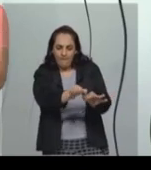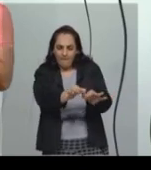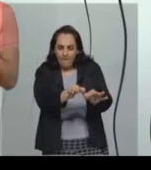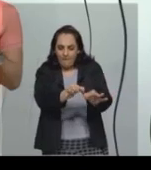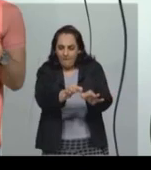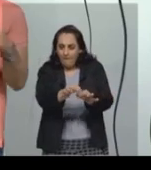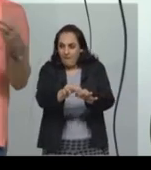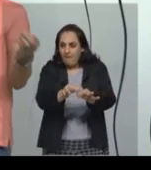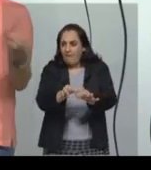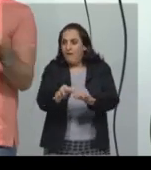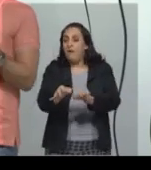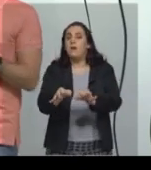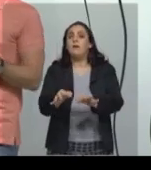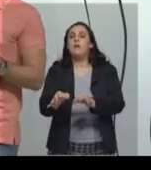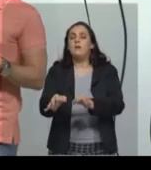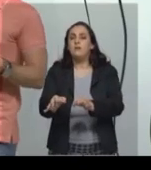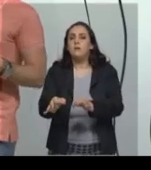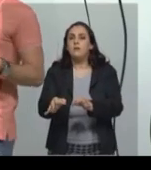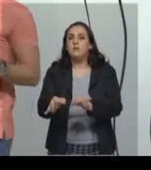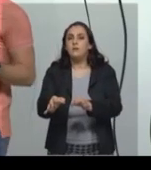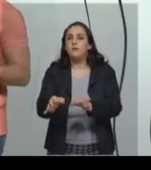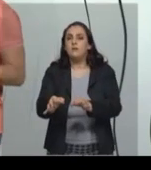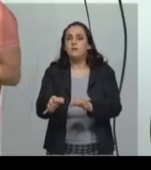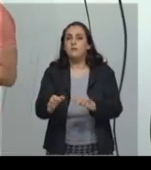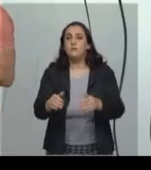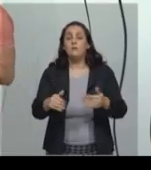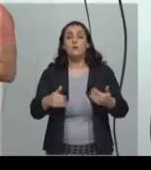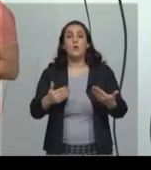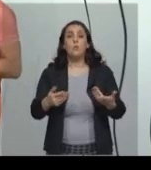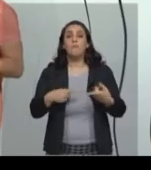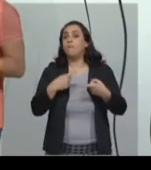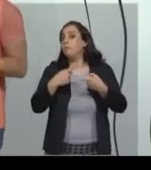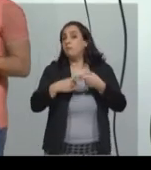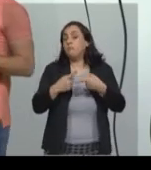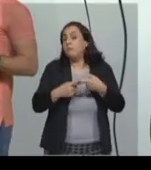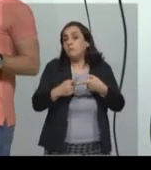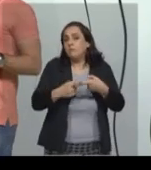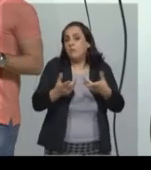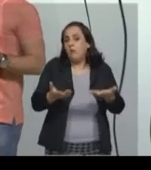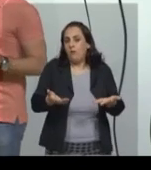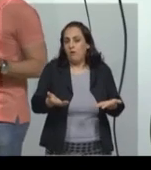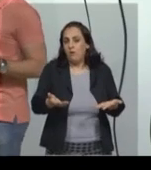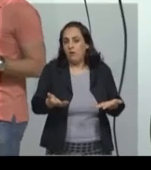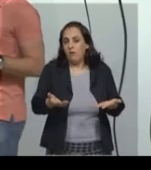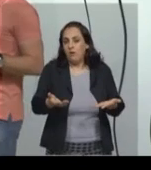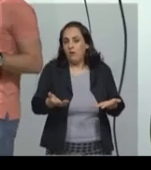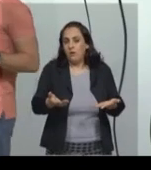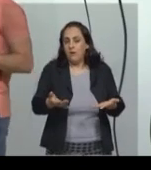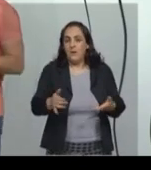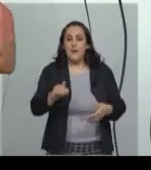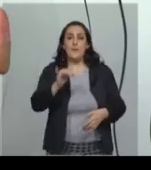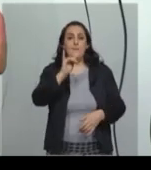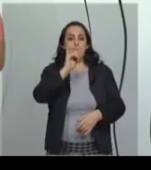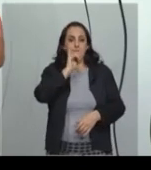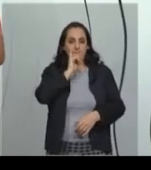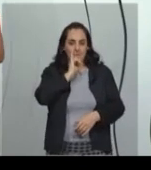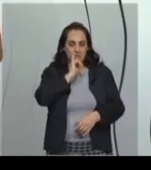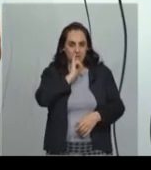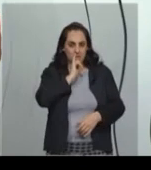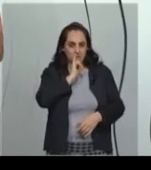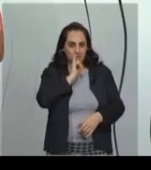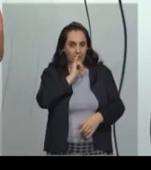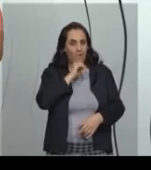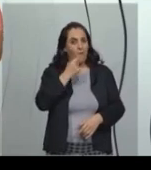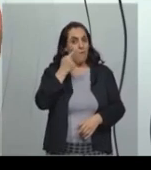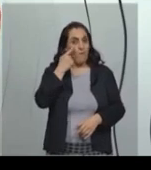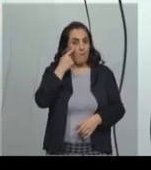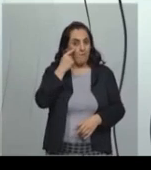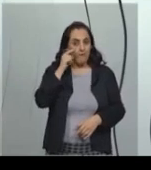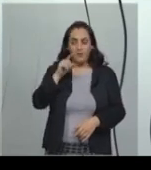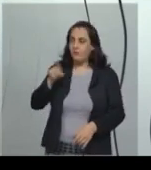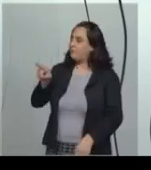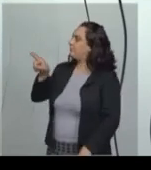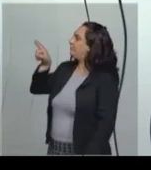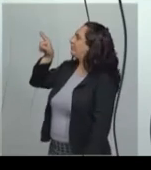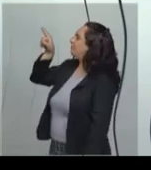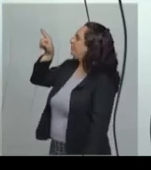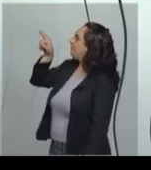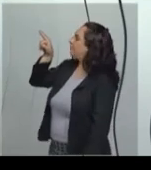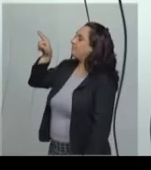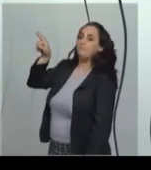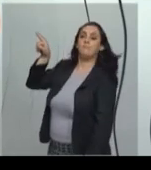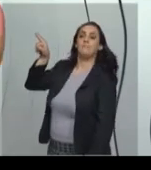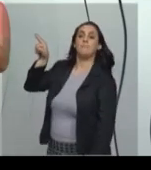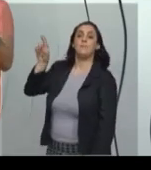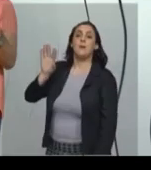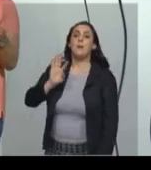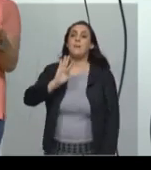eu quero mudar isso e por que que eu quero mudar isso? Então, eu vou pegar aqui uma imagem da cidade de Belo Horizonte. Por quê? Porque é a cidade que